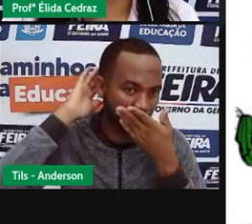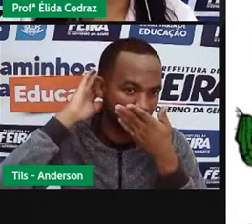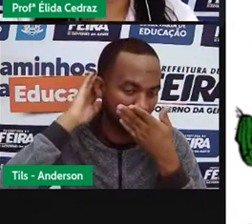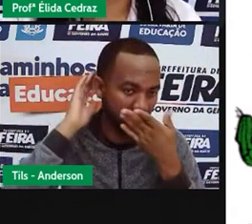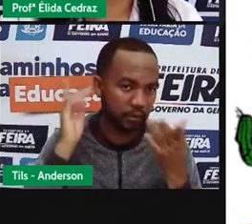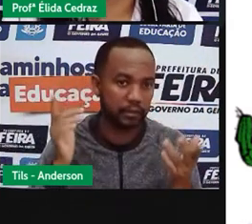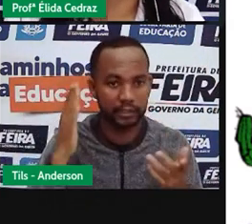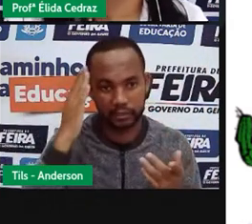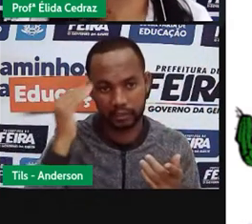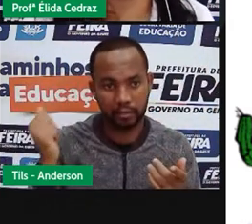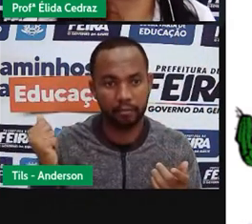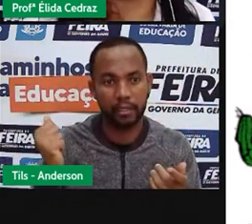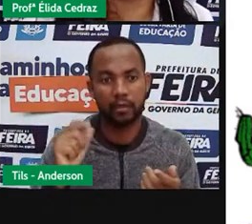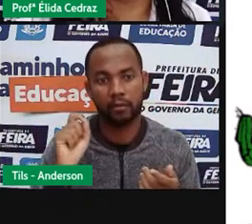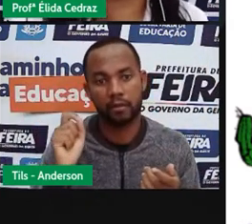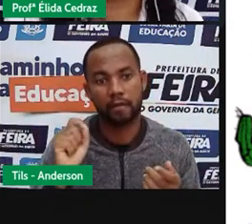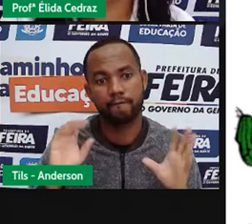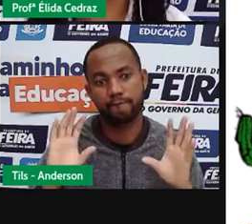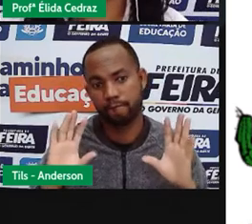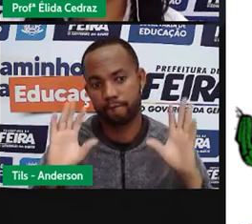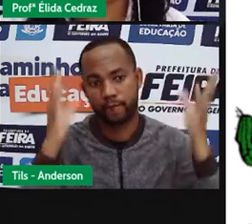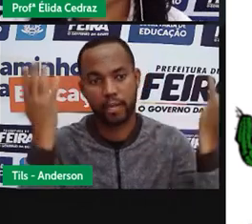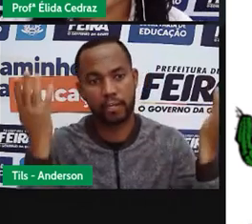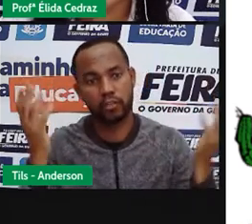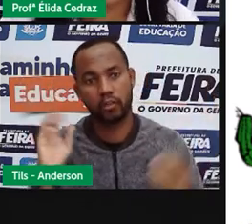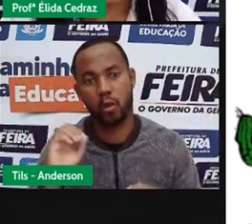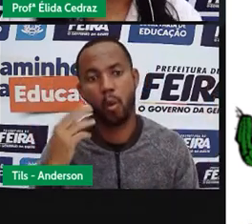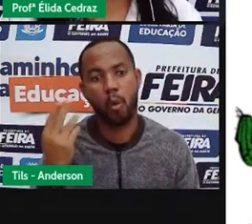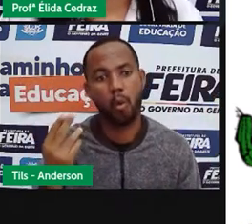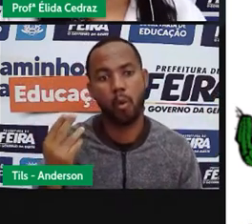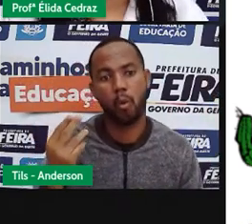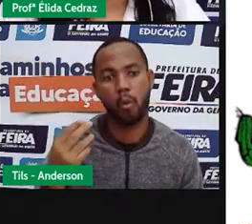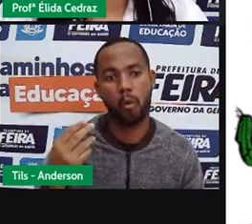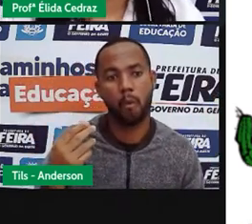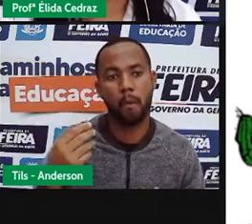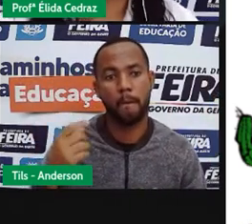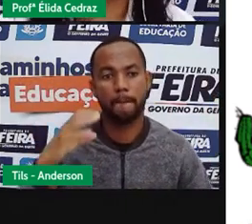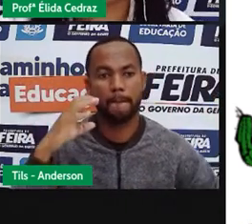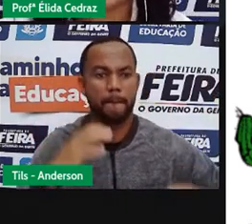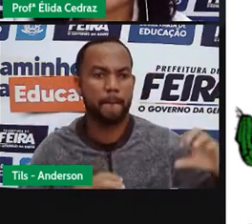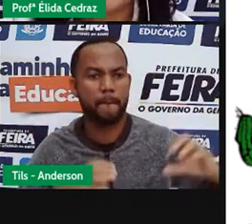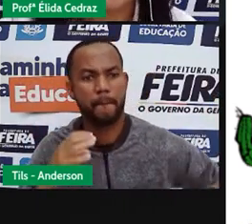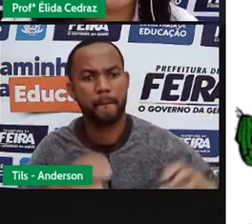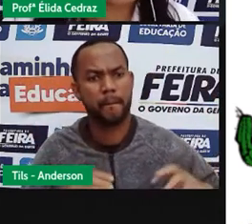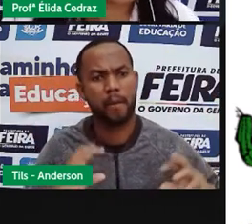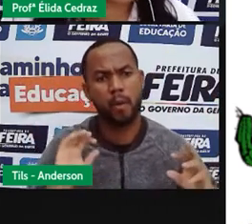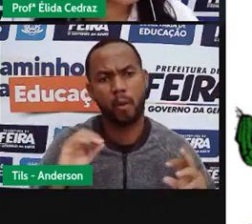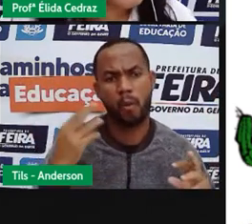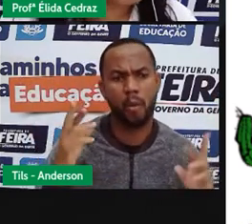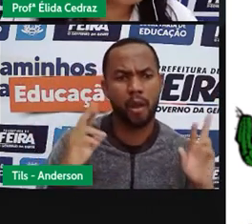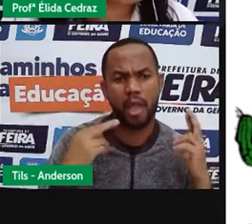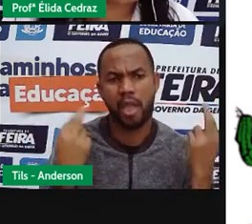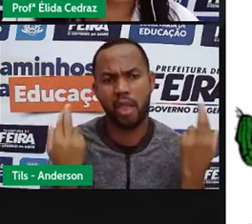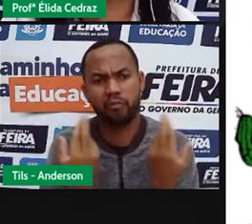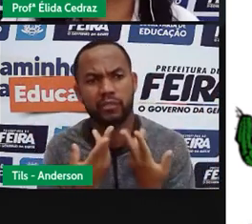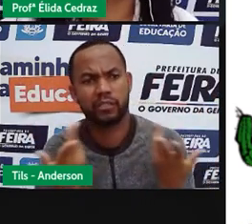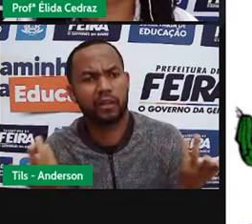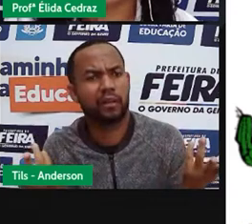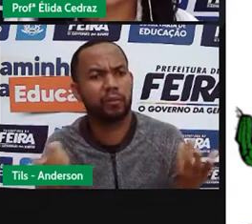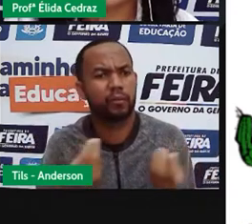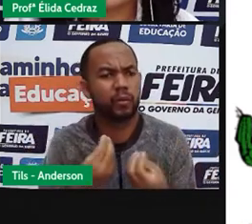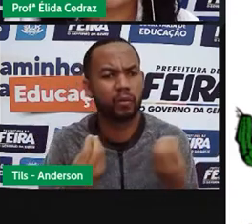eles sabiam se era um motivo de festa, um motivo de guerra, se era uma convocação de uma reunião entre os chefes.